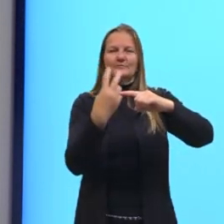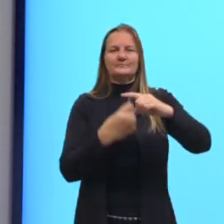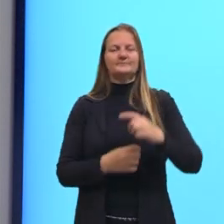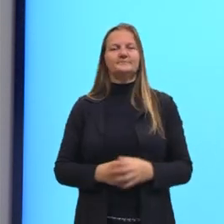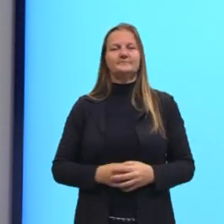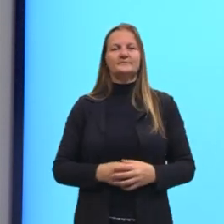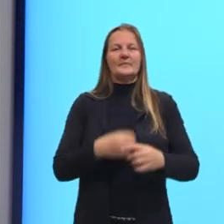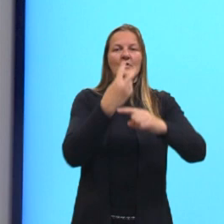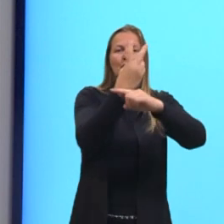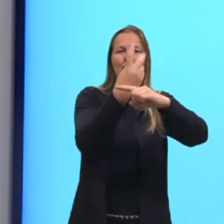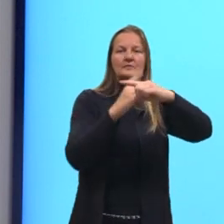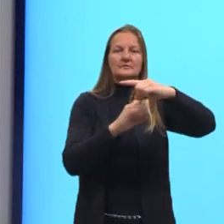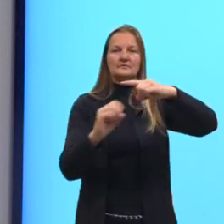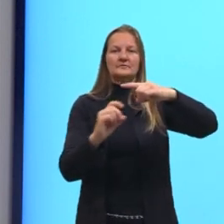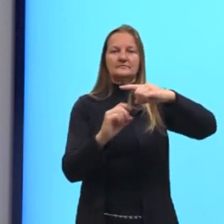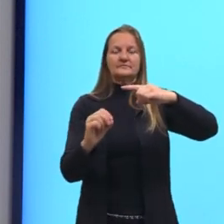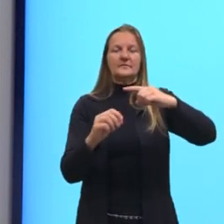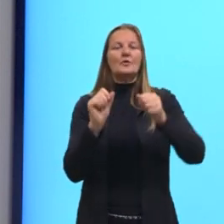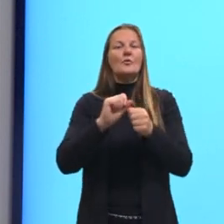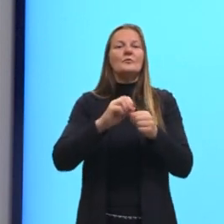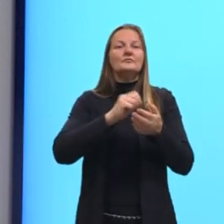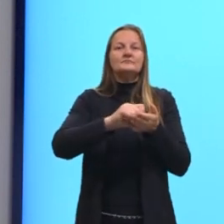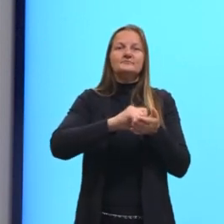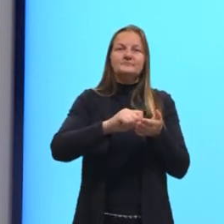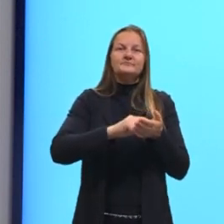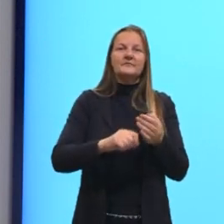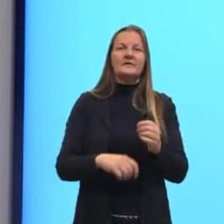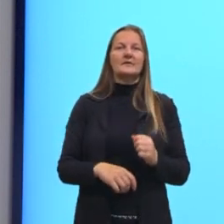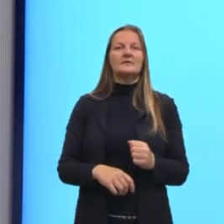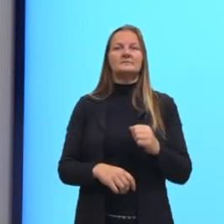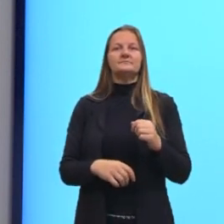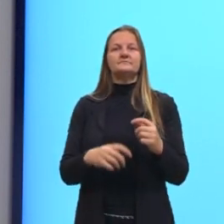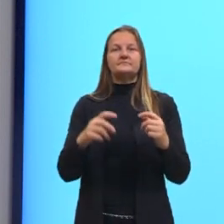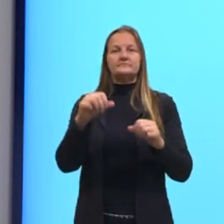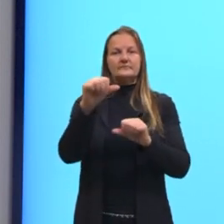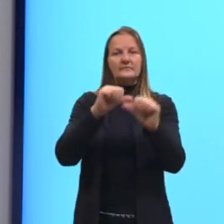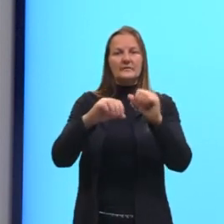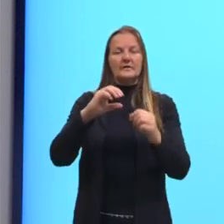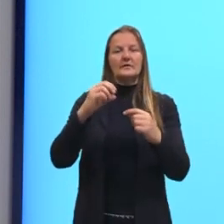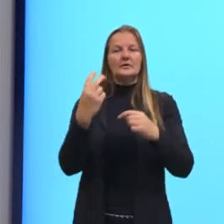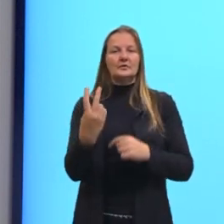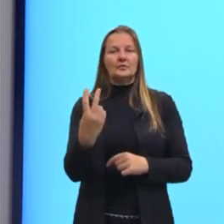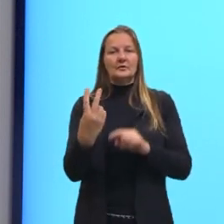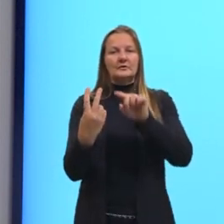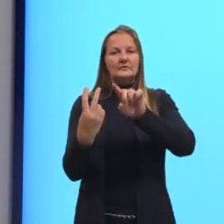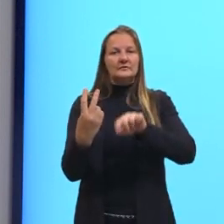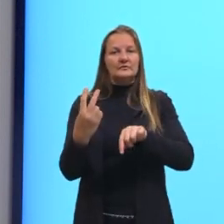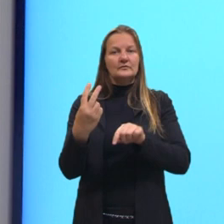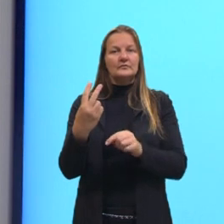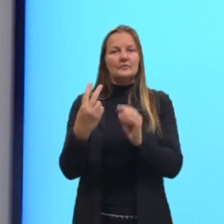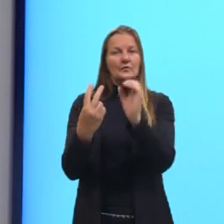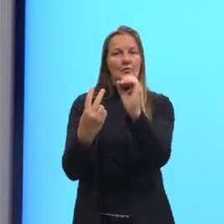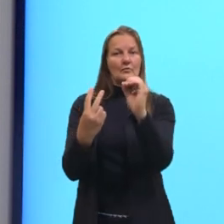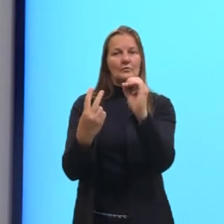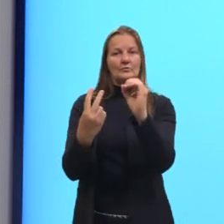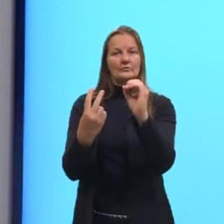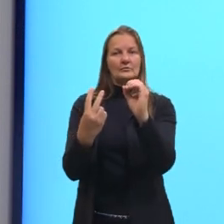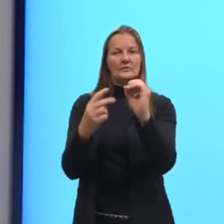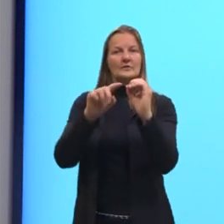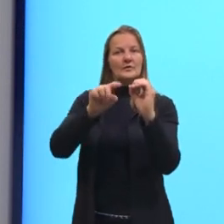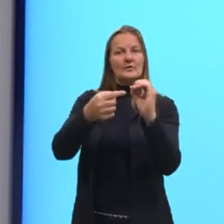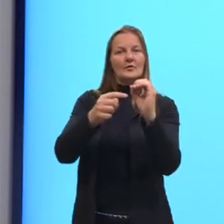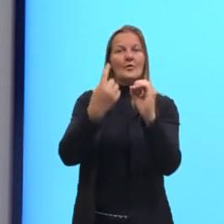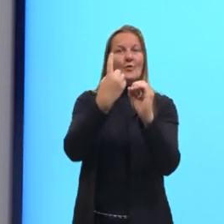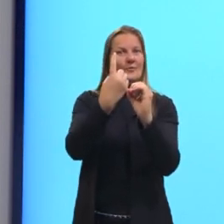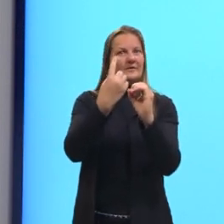E o 2 décimos a gente viu como que escreve com vírgula. Coloco o 2 aqui e deixo uma casinha decimal.